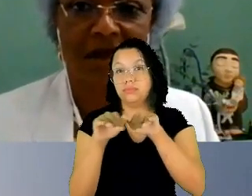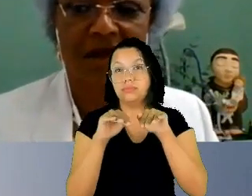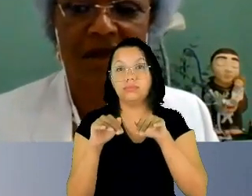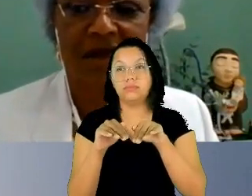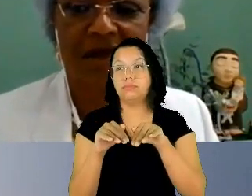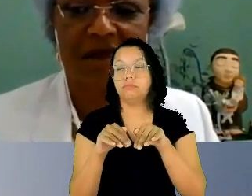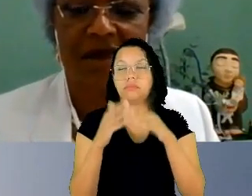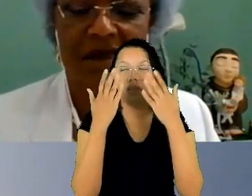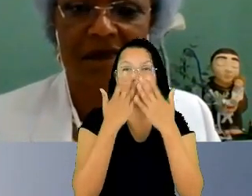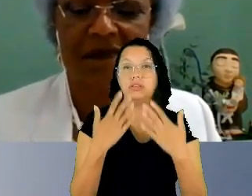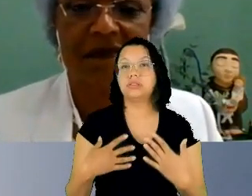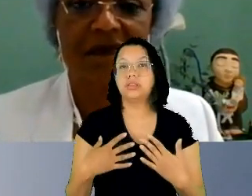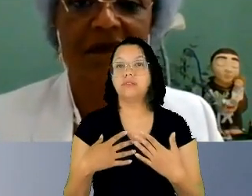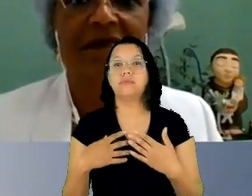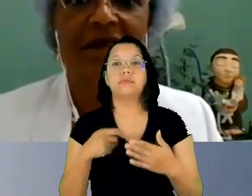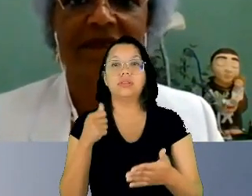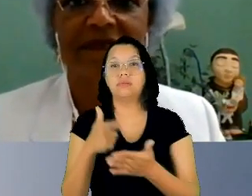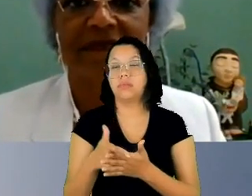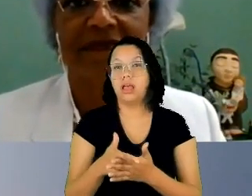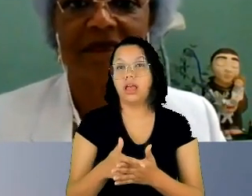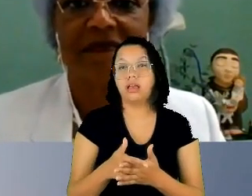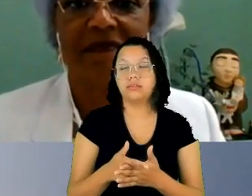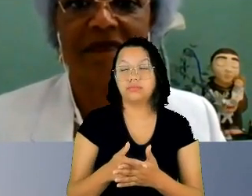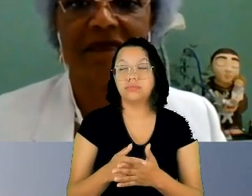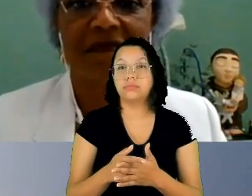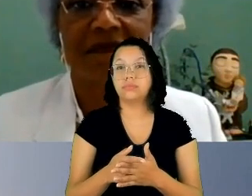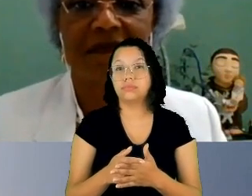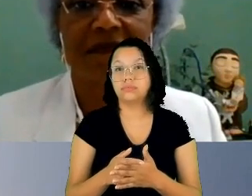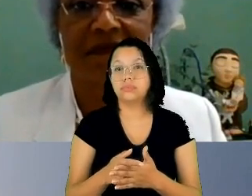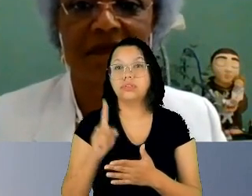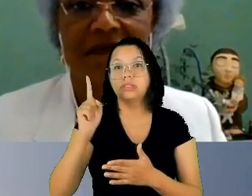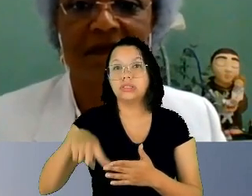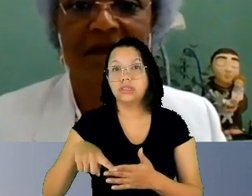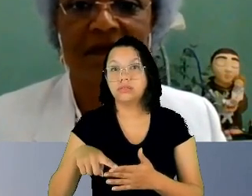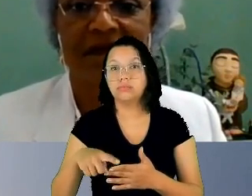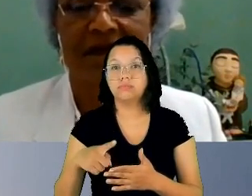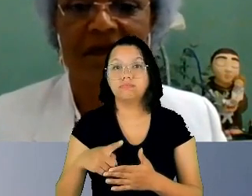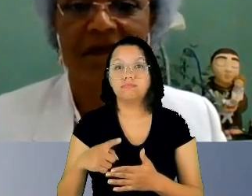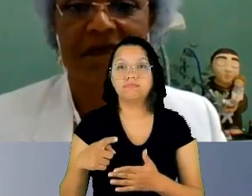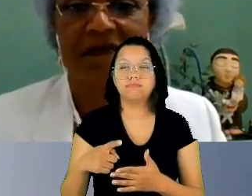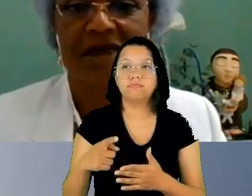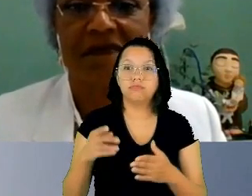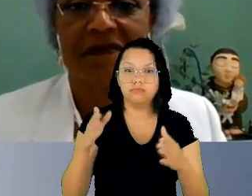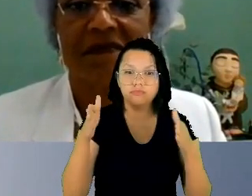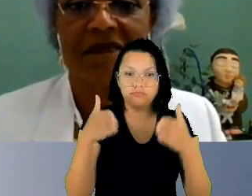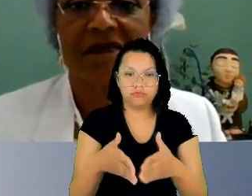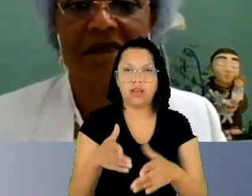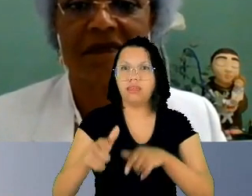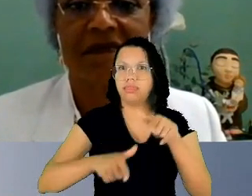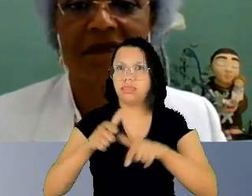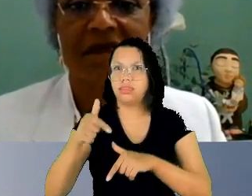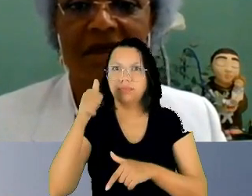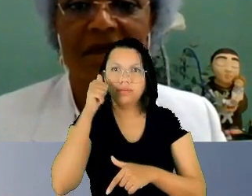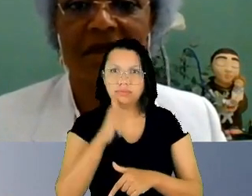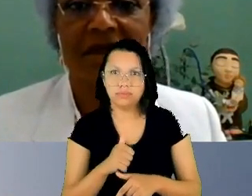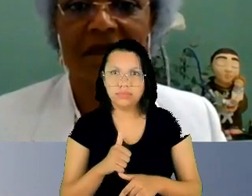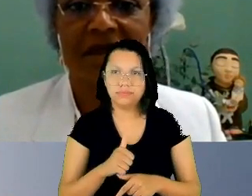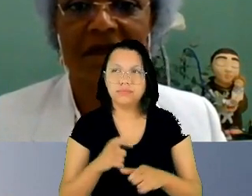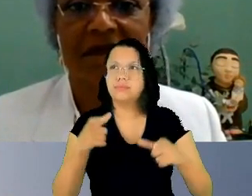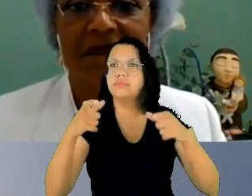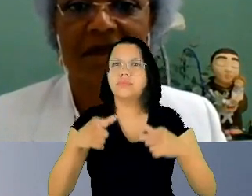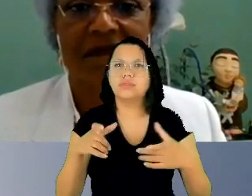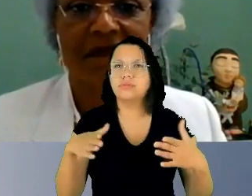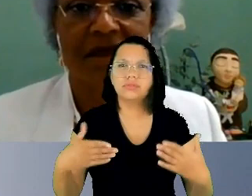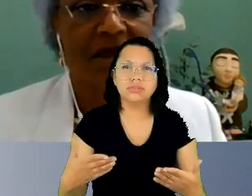remuneração como essencialmente um trabalho feminino de onde deriva por exemplo a maior dificuldade em se conceder um